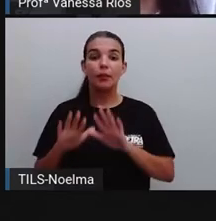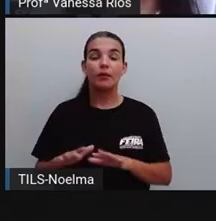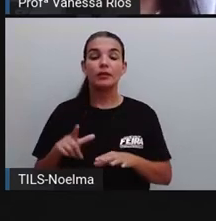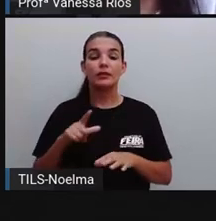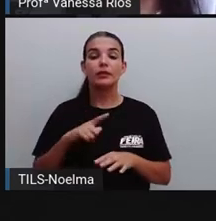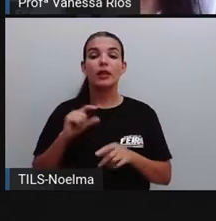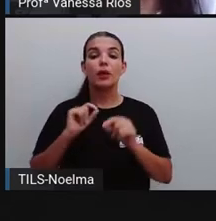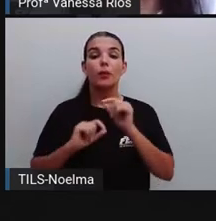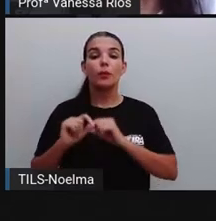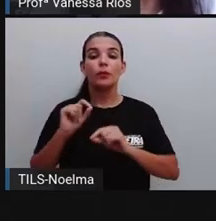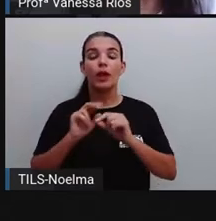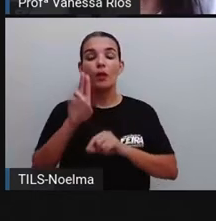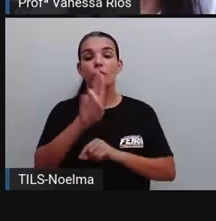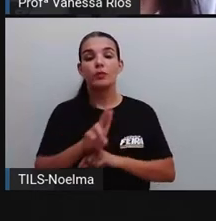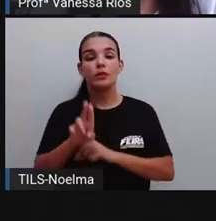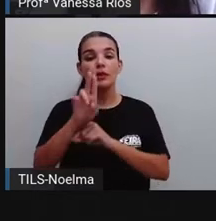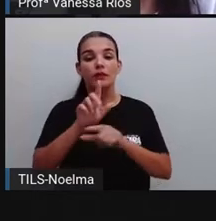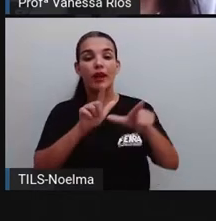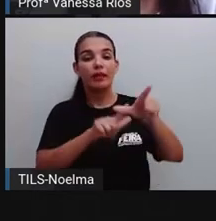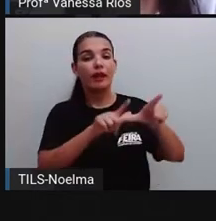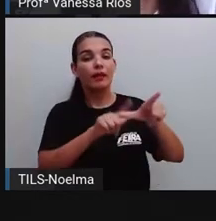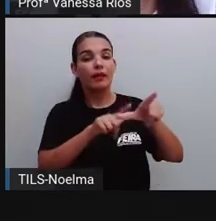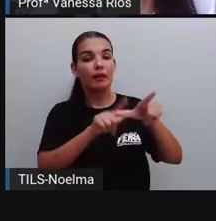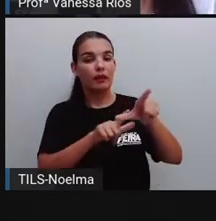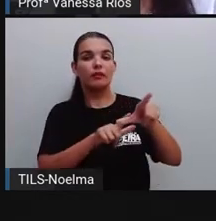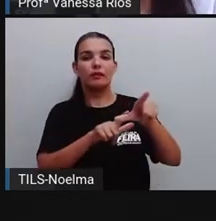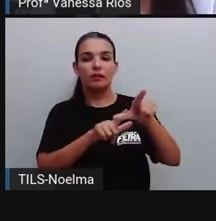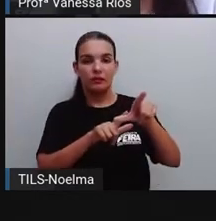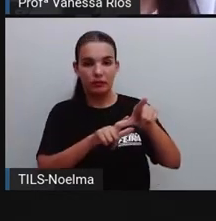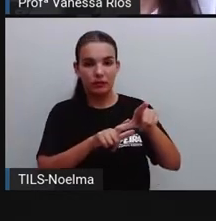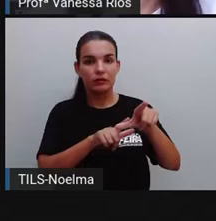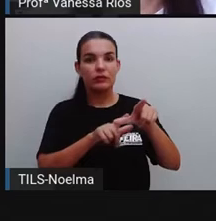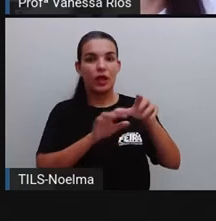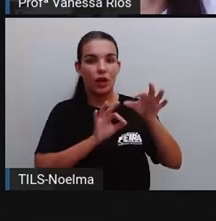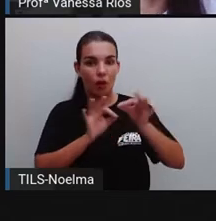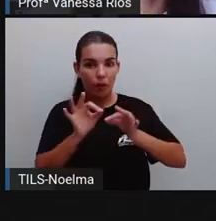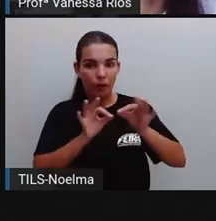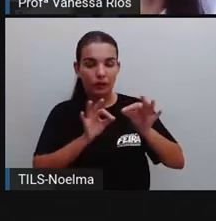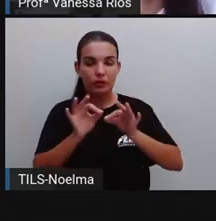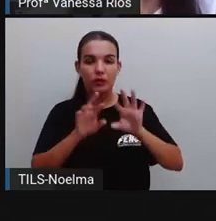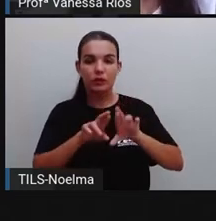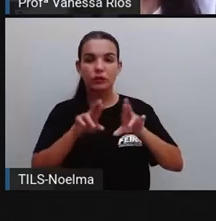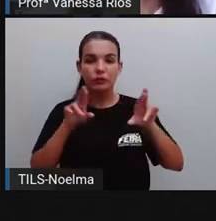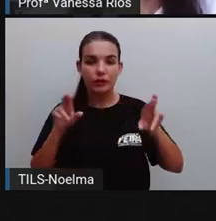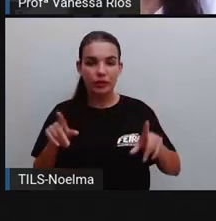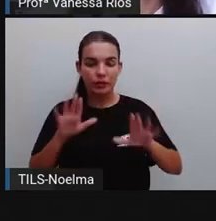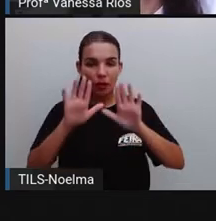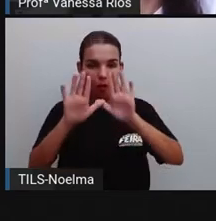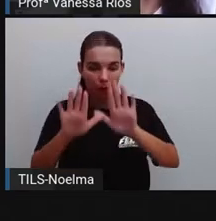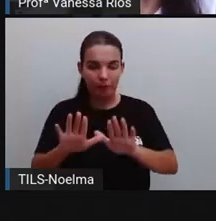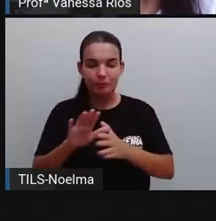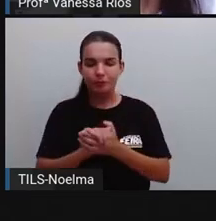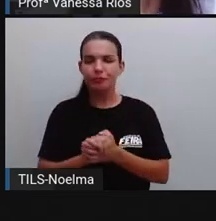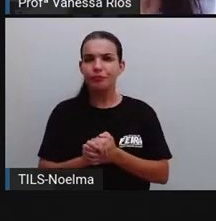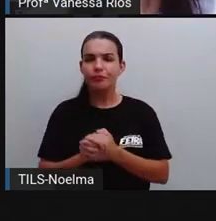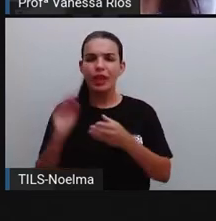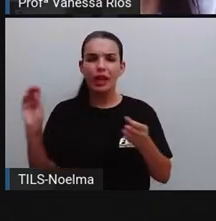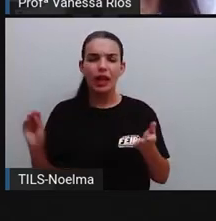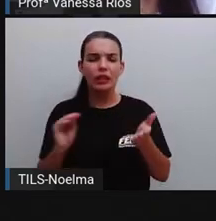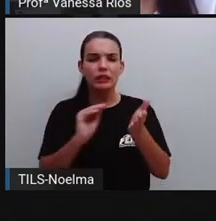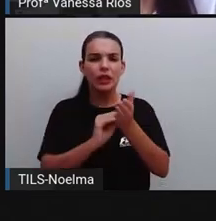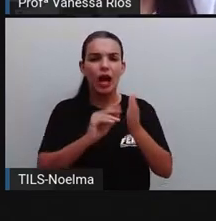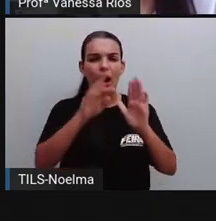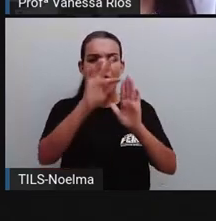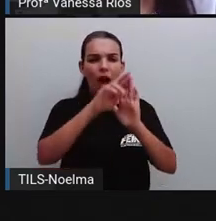que possuem aí utilização das letras também de forma diferente. Então, dentro aí das regras,